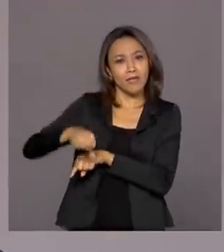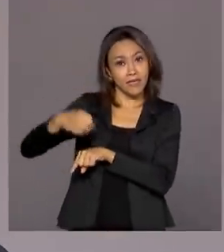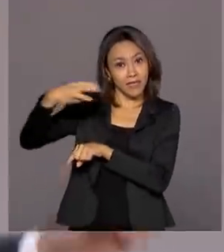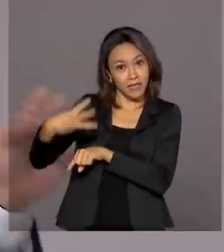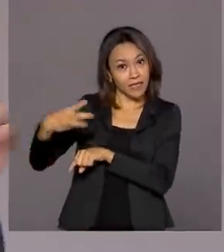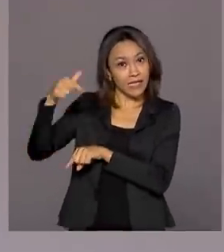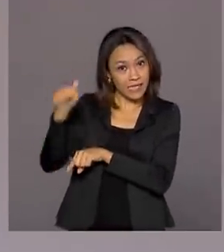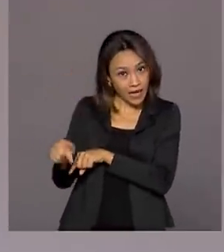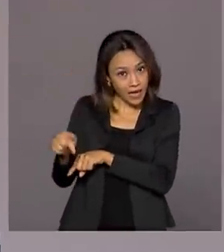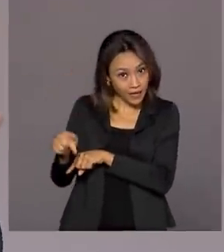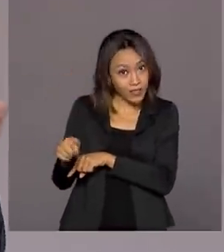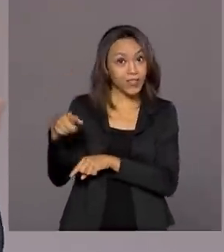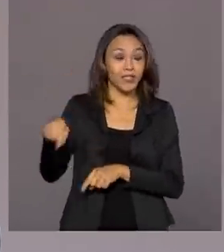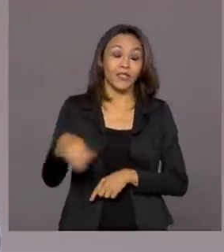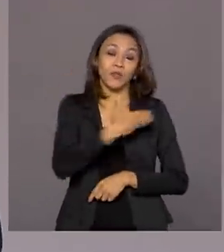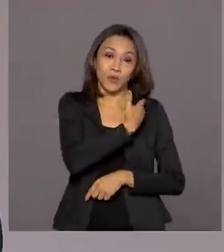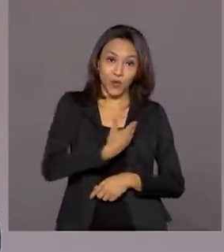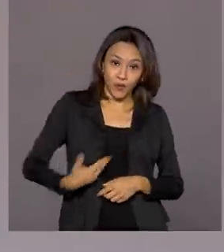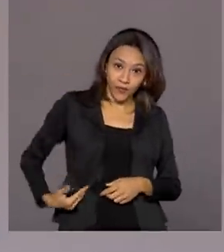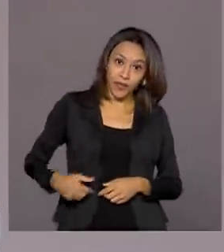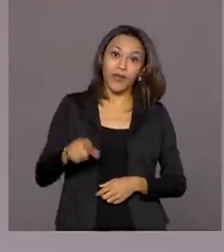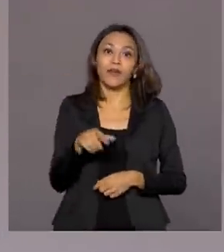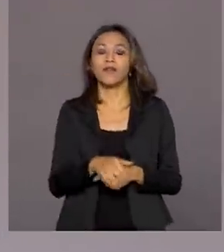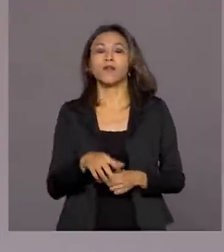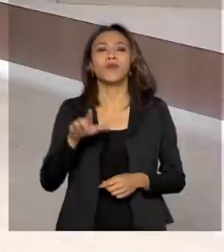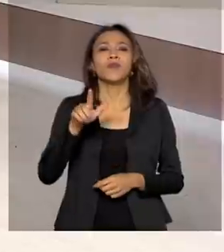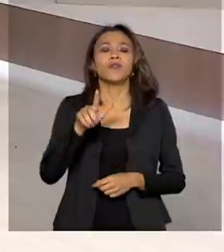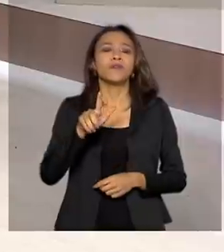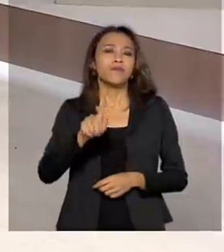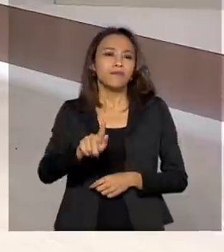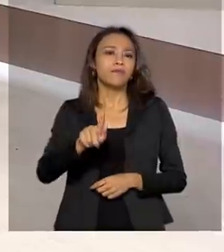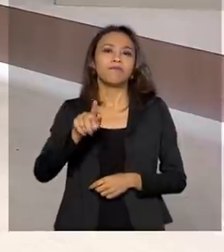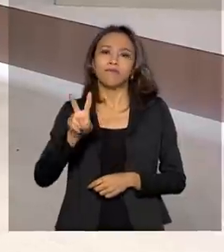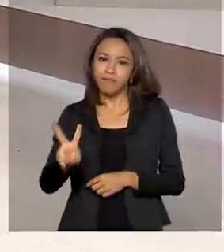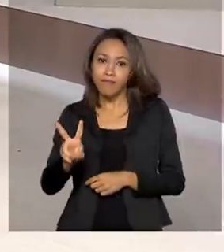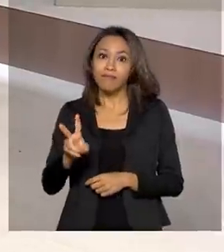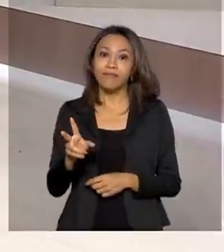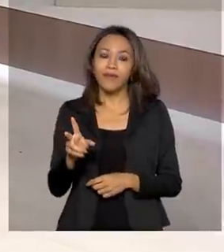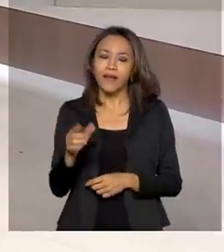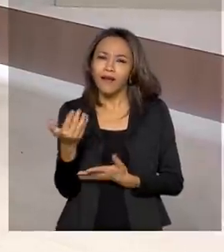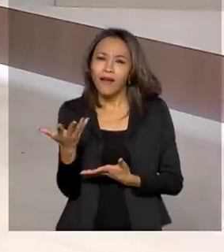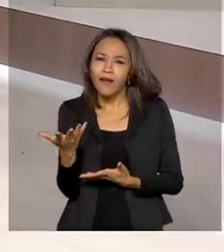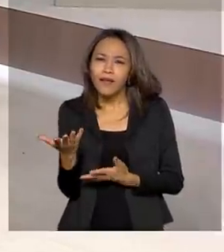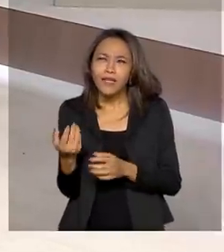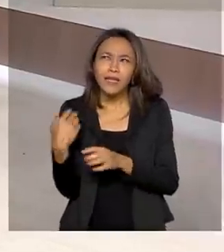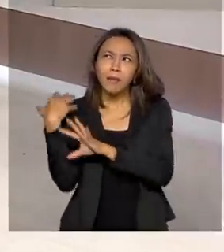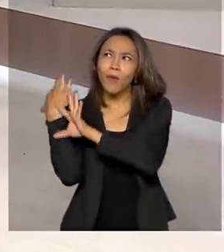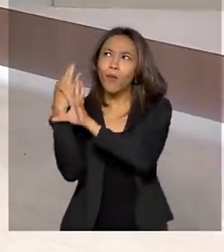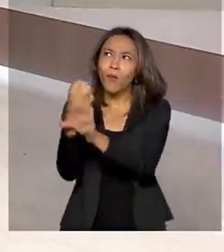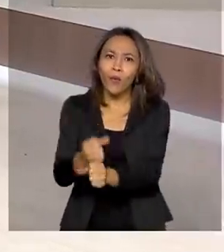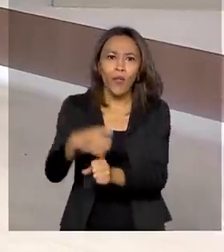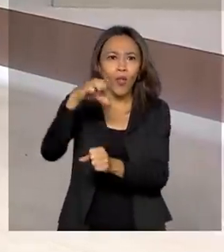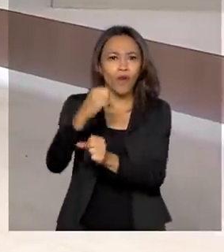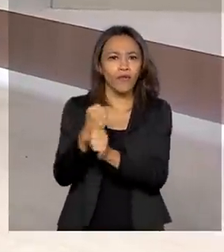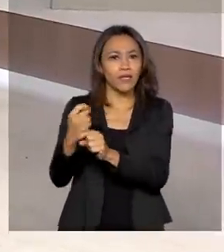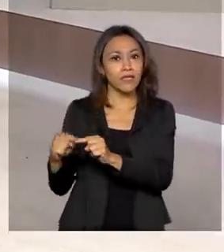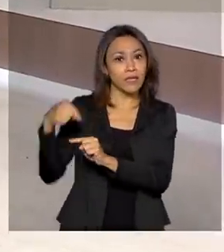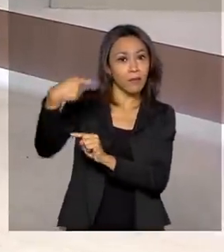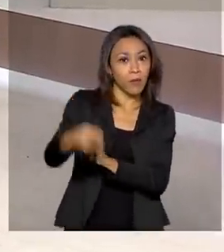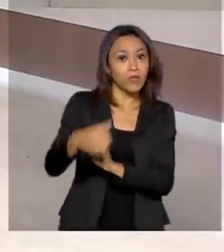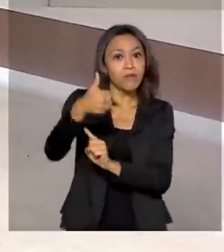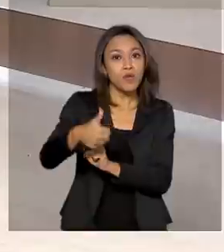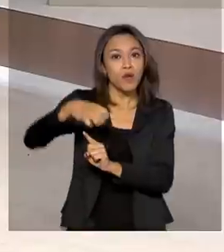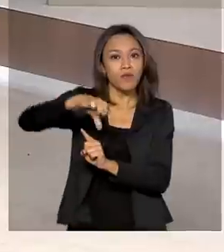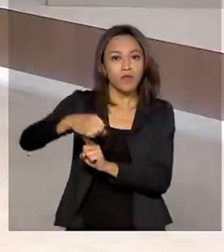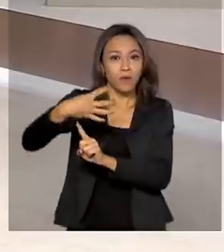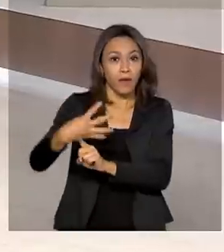Getúlio Vargas. Na época, ele foi criado como um serviço e nove anos depois, em 1946, ele